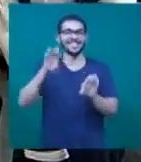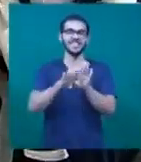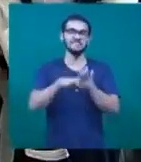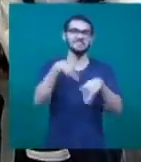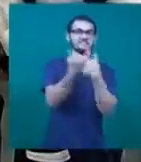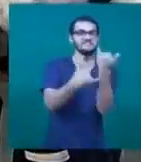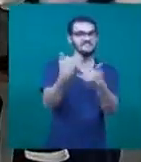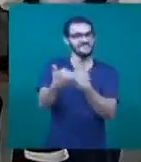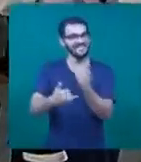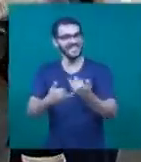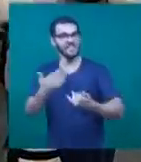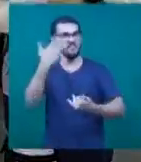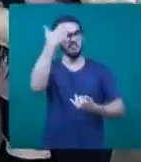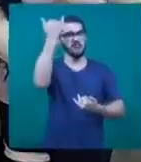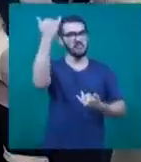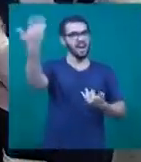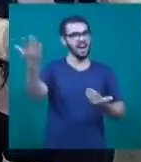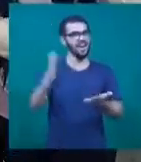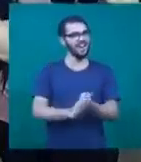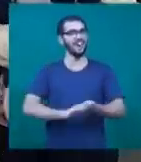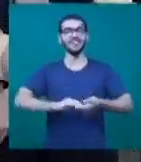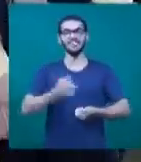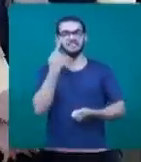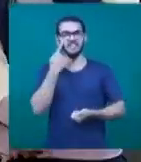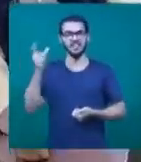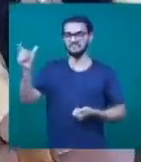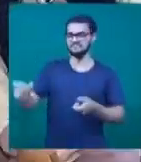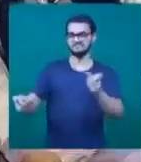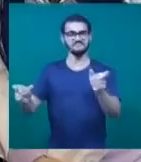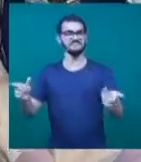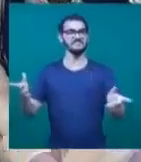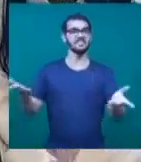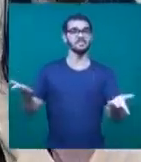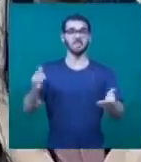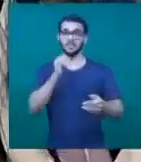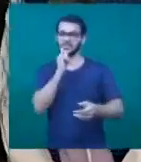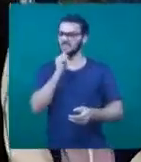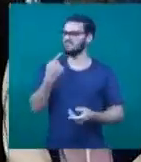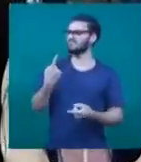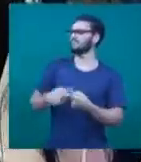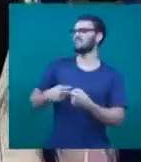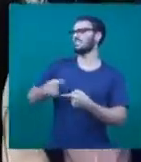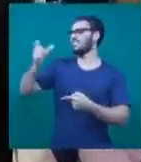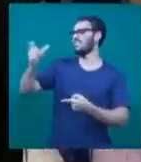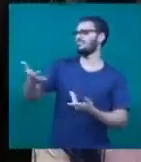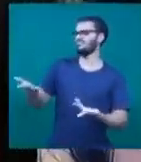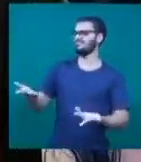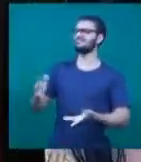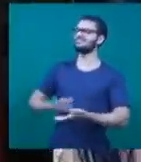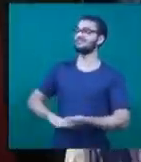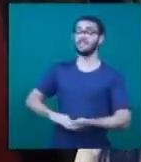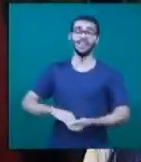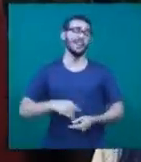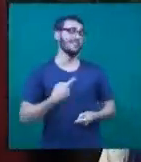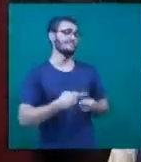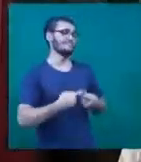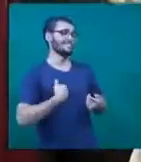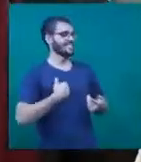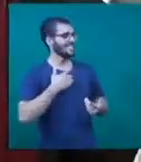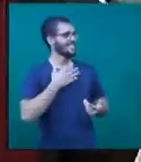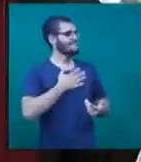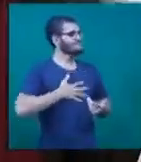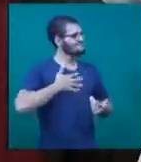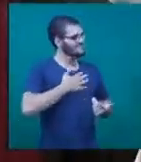games famosos. Aqui a gente tem três exemplos. Você, por exemplo, por que se fantasiar com esse personagem? Porque é muito